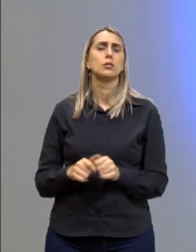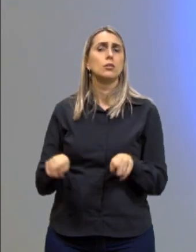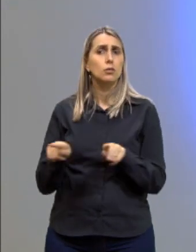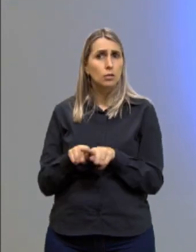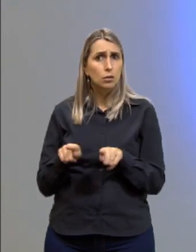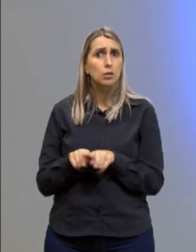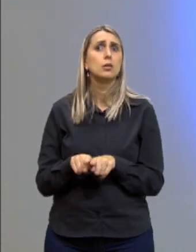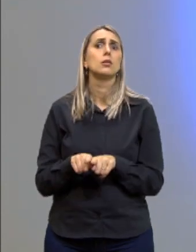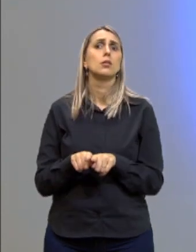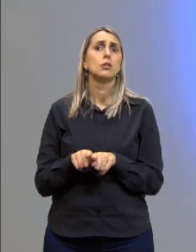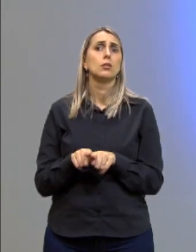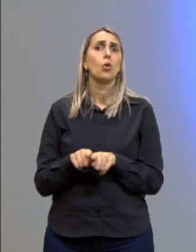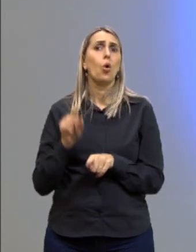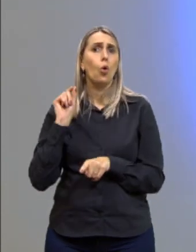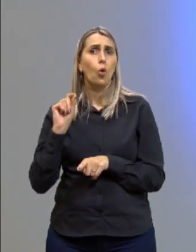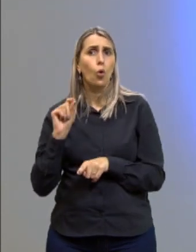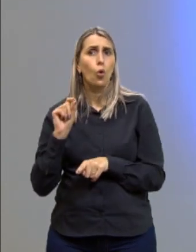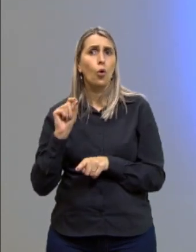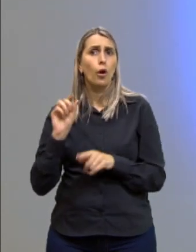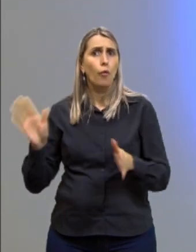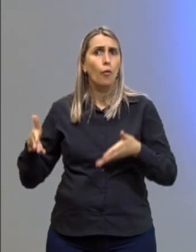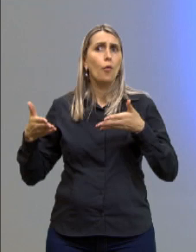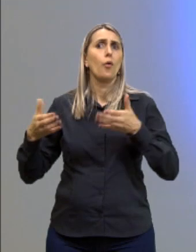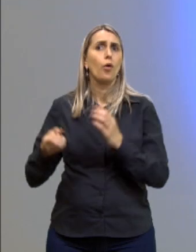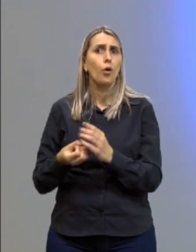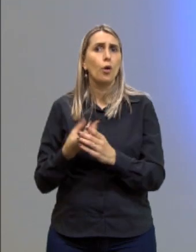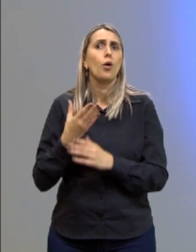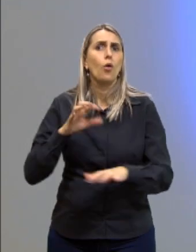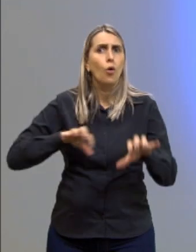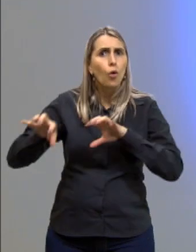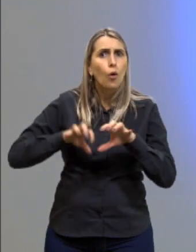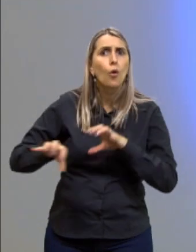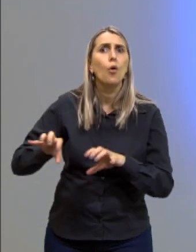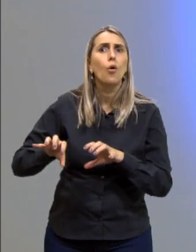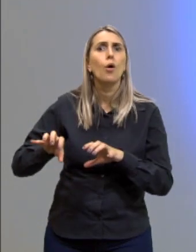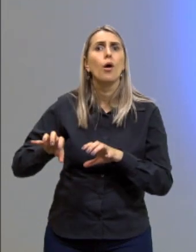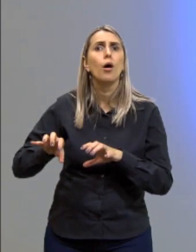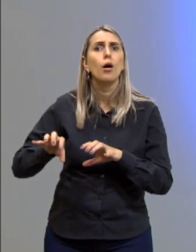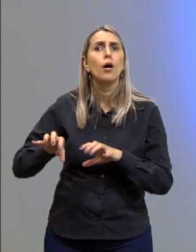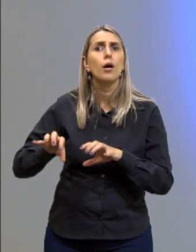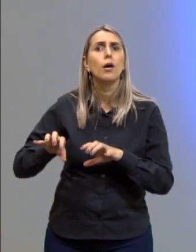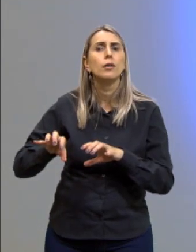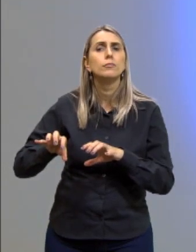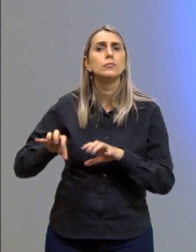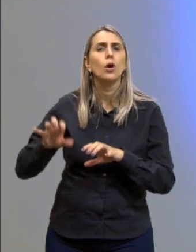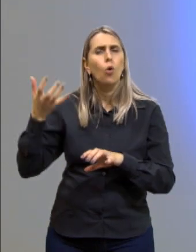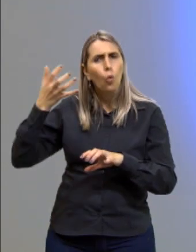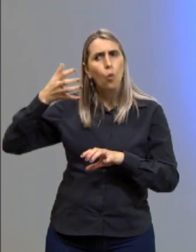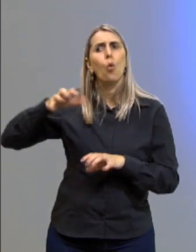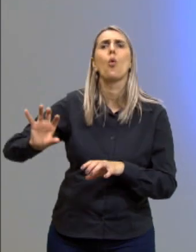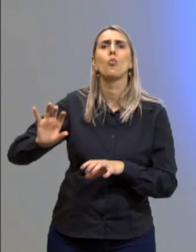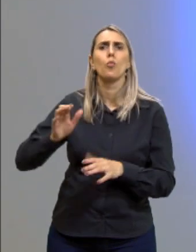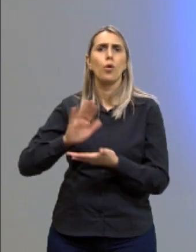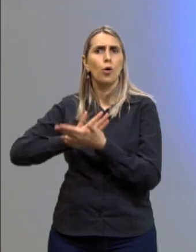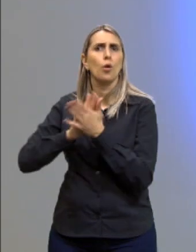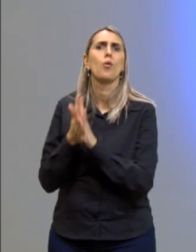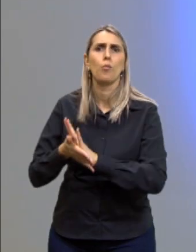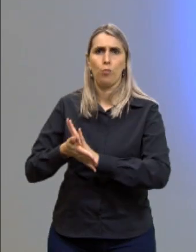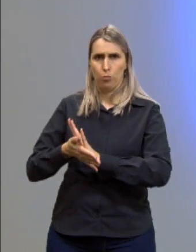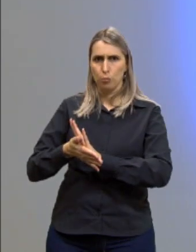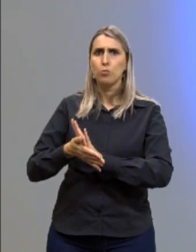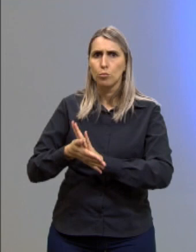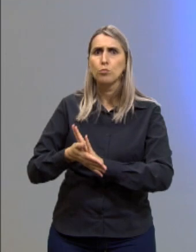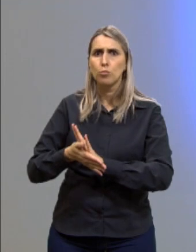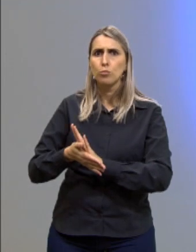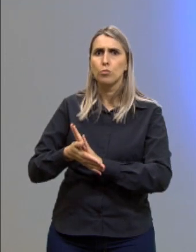consideração que fomentam a criação de movimentos extremistas, os quais